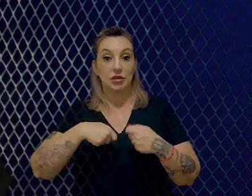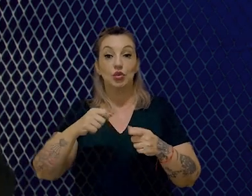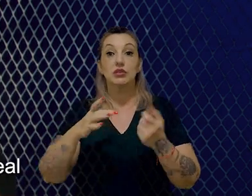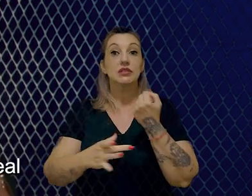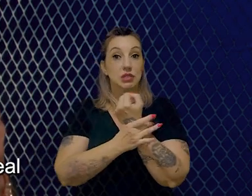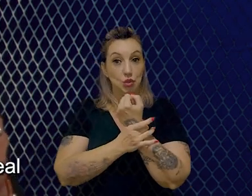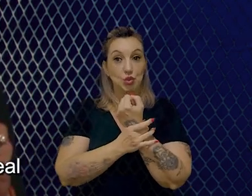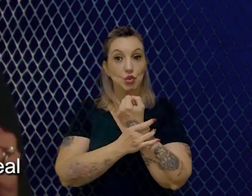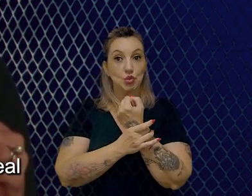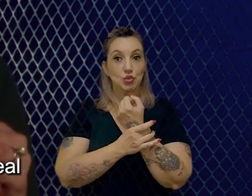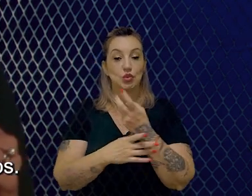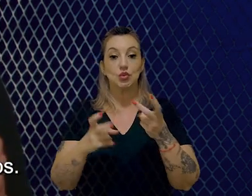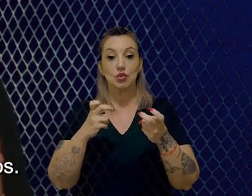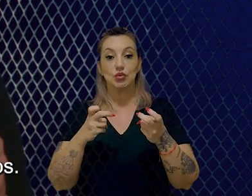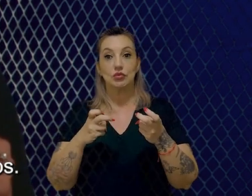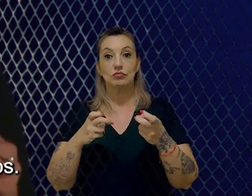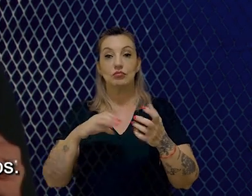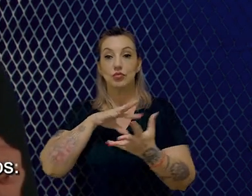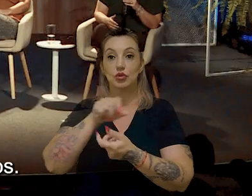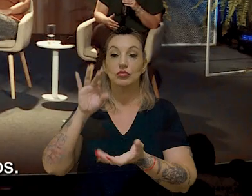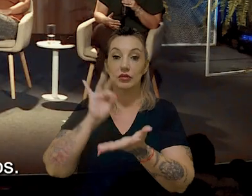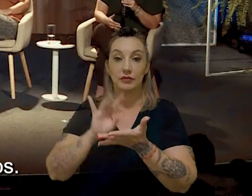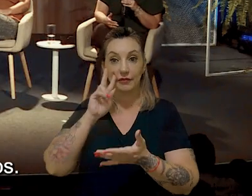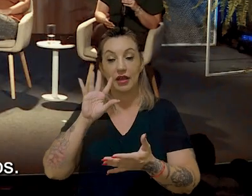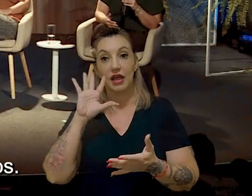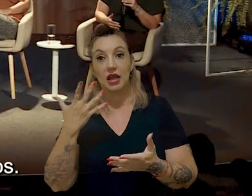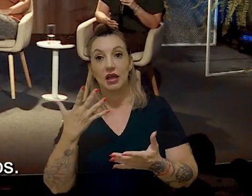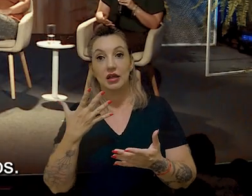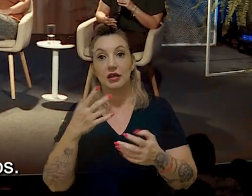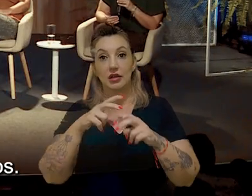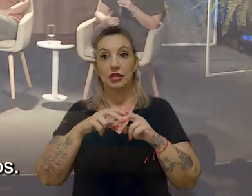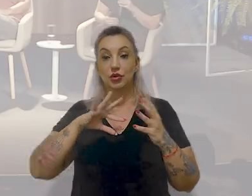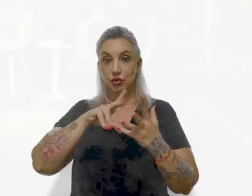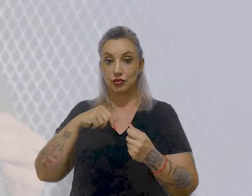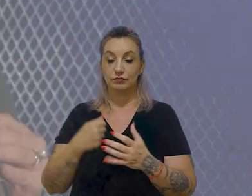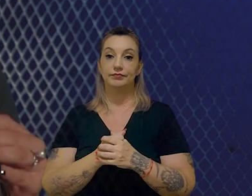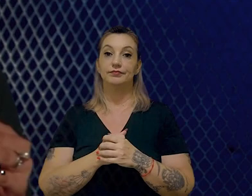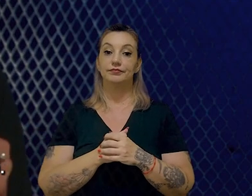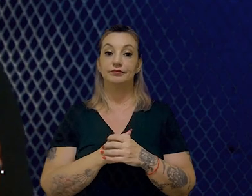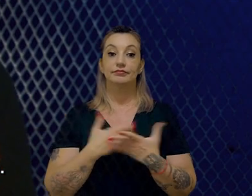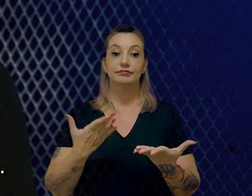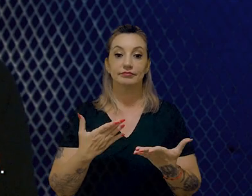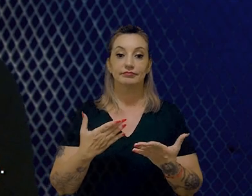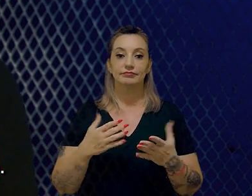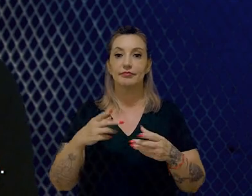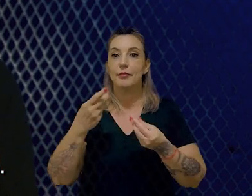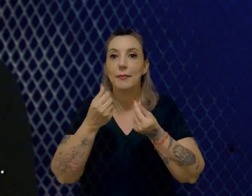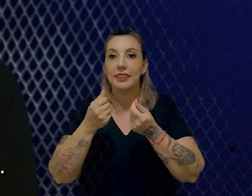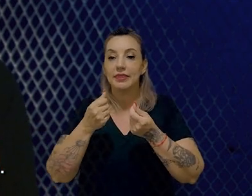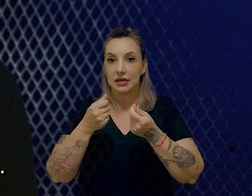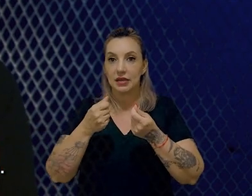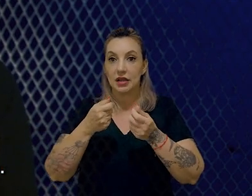seguro, a gente começa a discutir o mundo real e a gente começa a ver ações a serem tomadas por todos os envolvidos. A tal da materialidade do